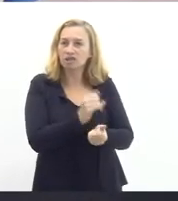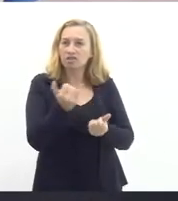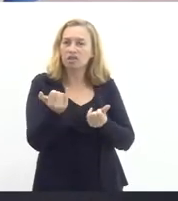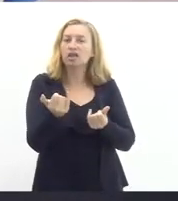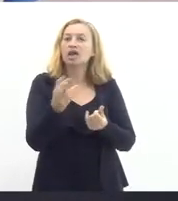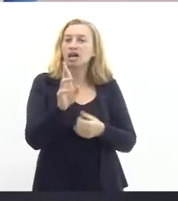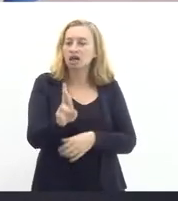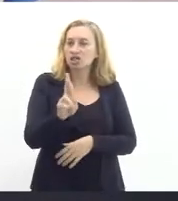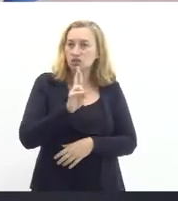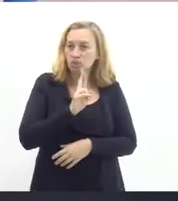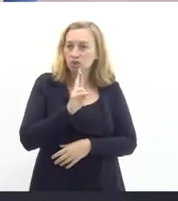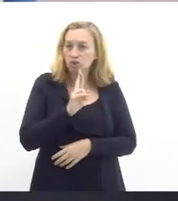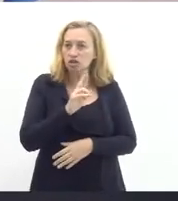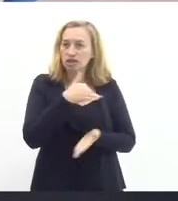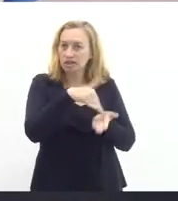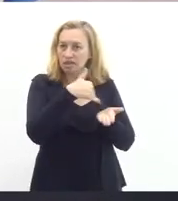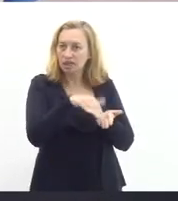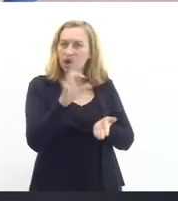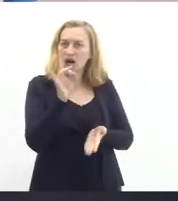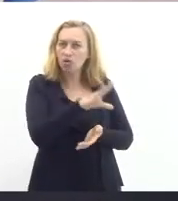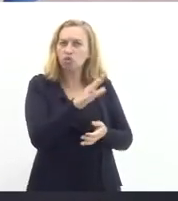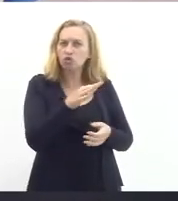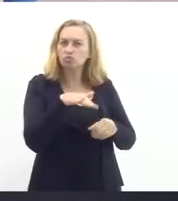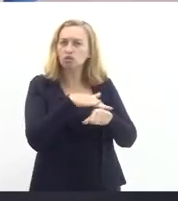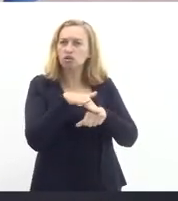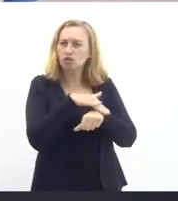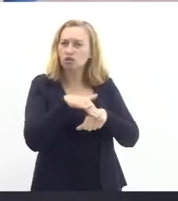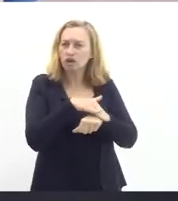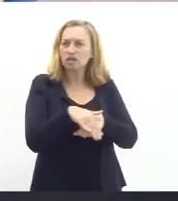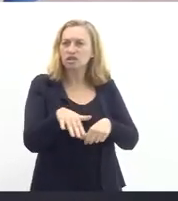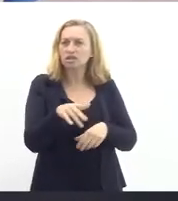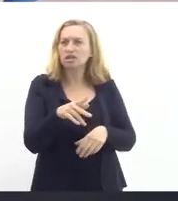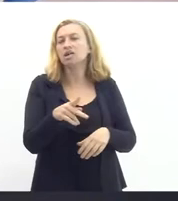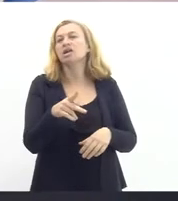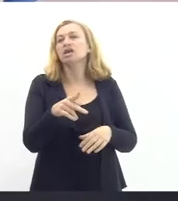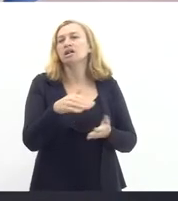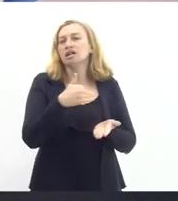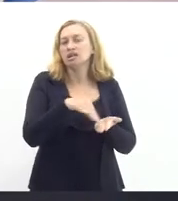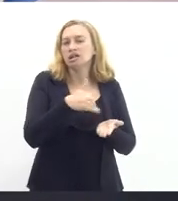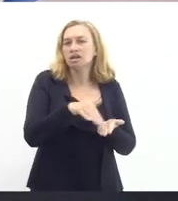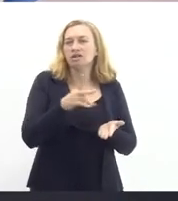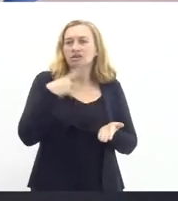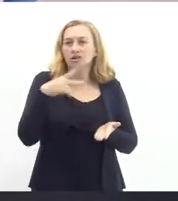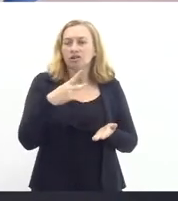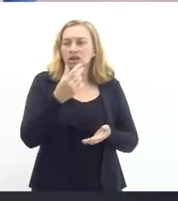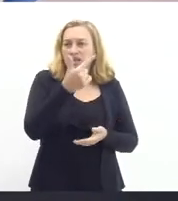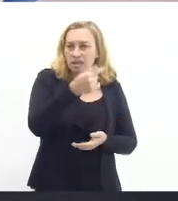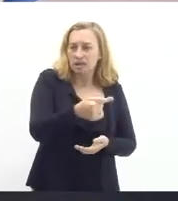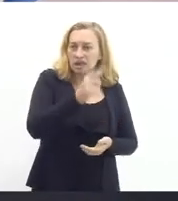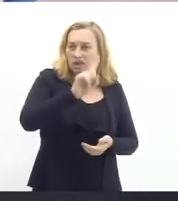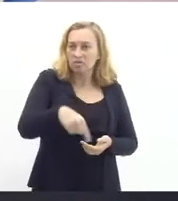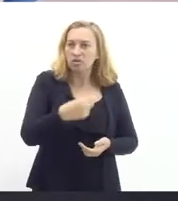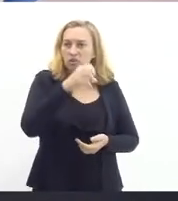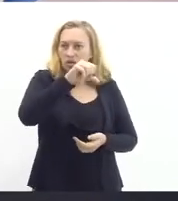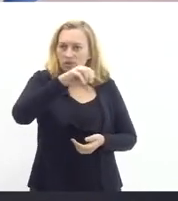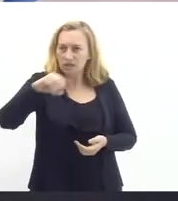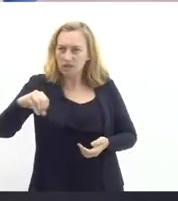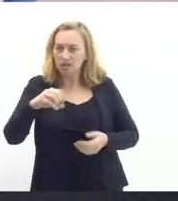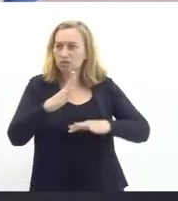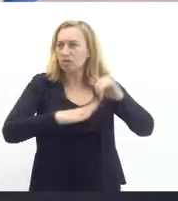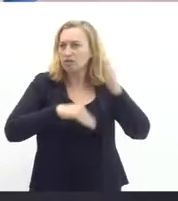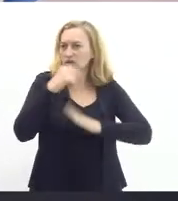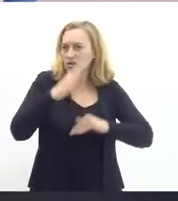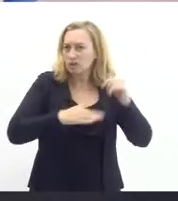Secretaria. A última conversa que eu tive com o secretário, ele me falou em 7.900 profissionais de educação de carência. Isso